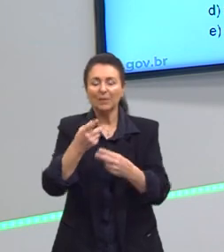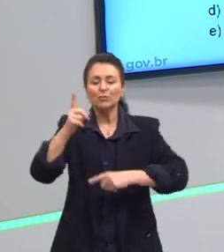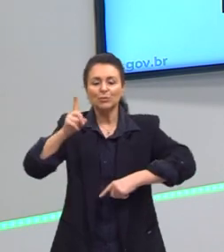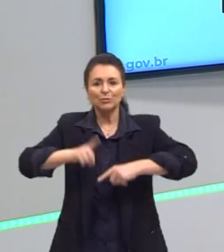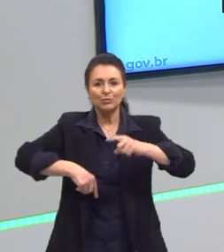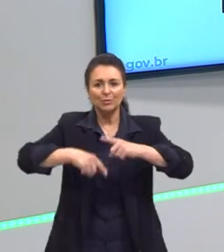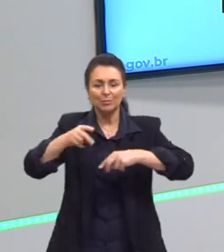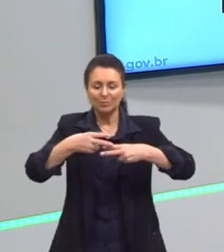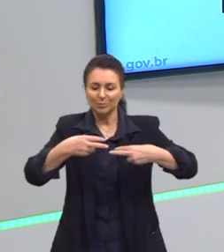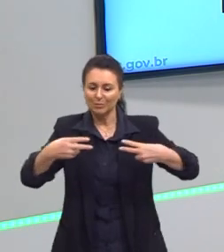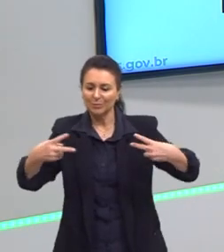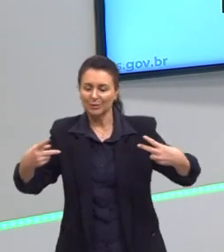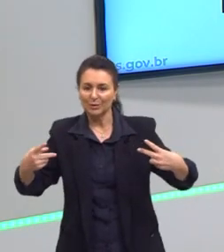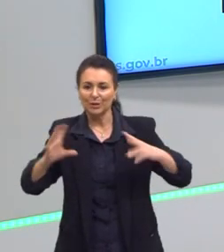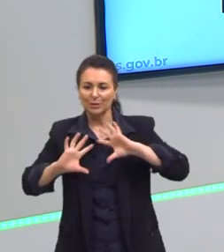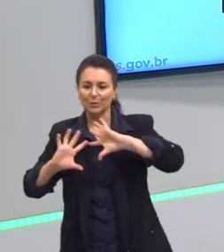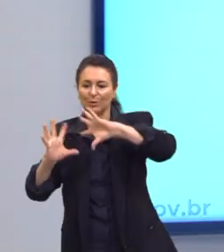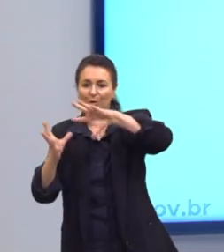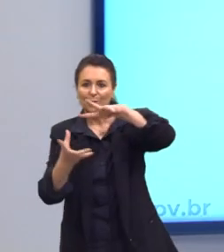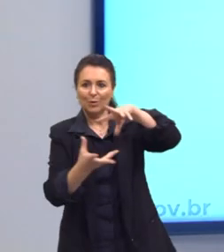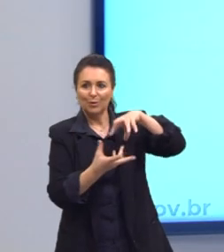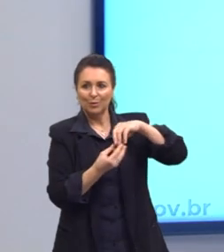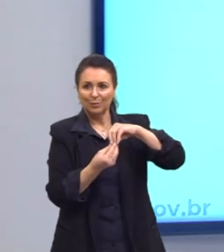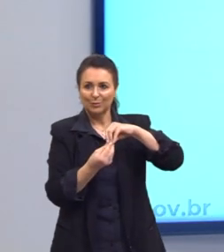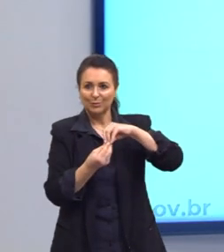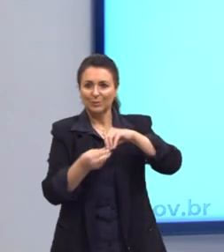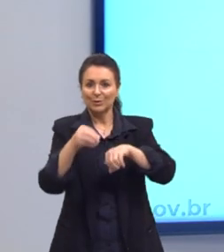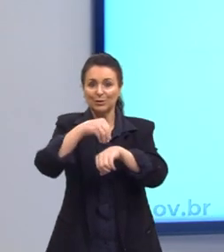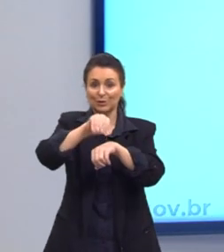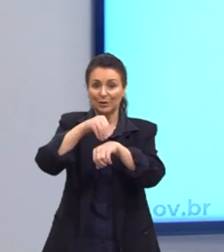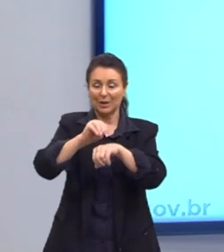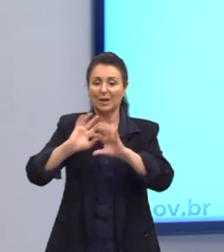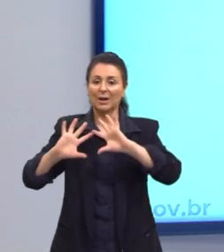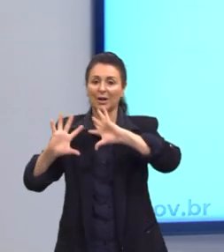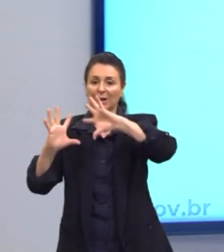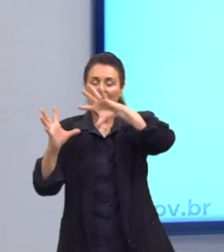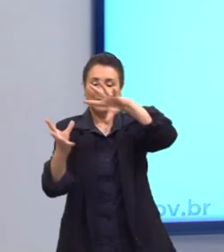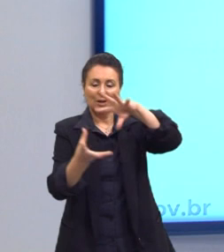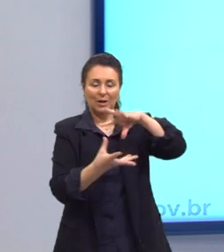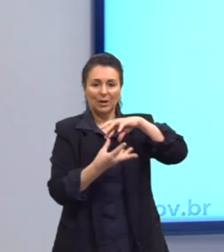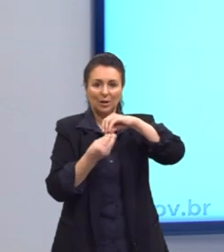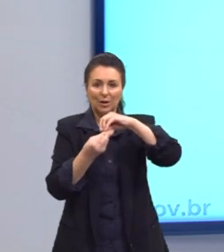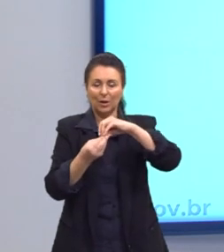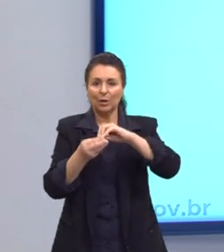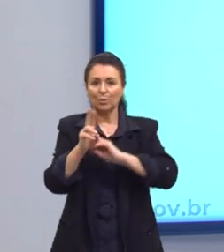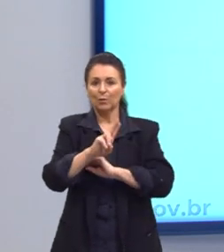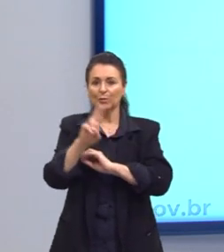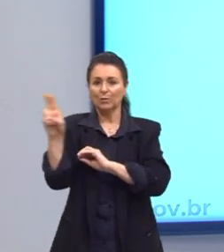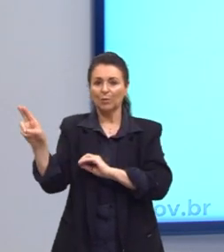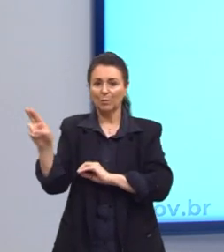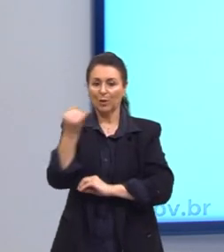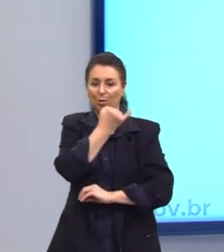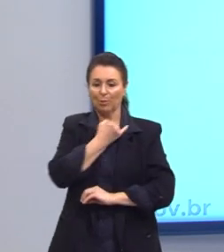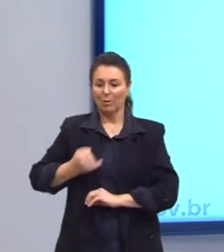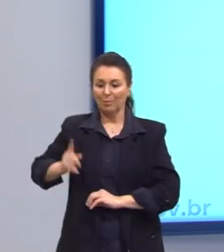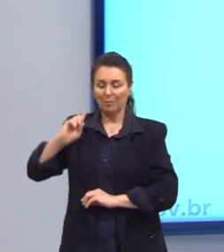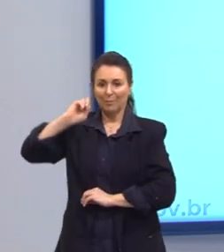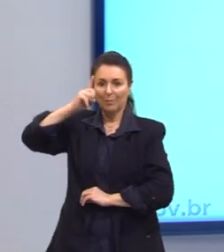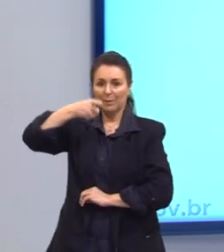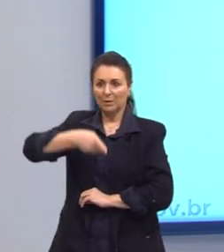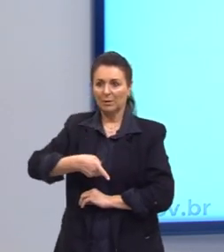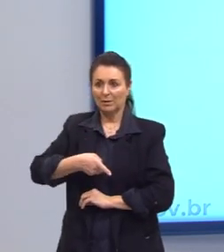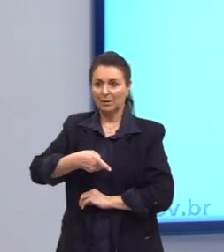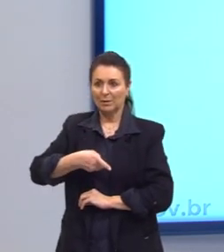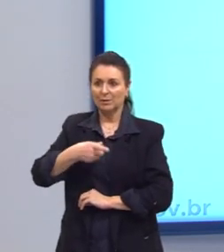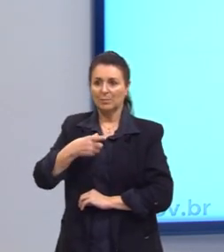ao mundo todo. Fechando, a globalização é o novo nome do imperialismo e o gosto